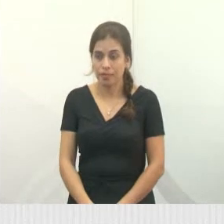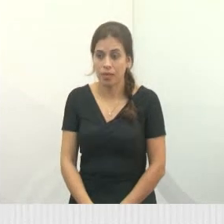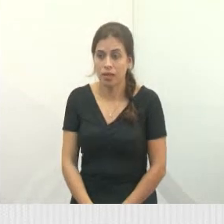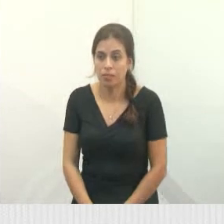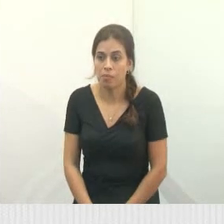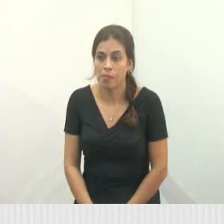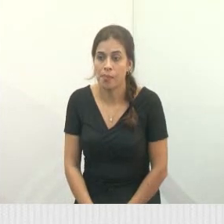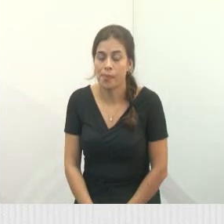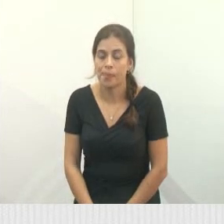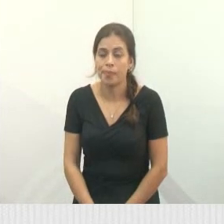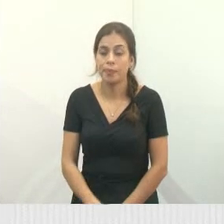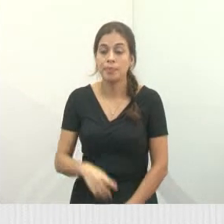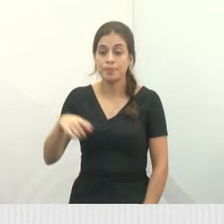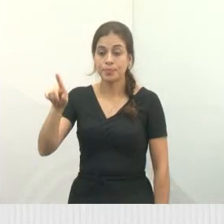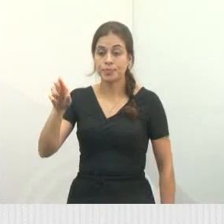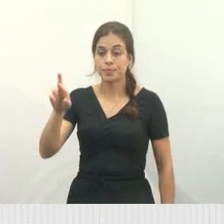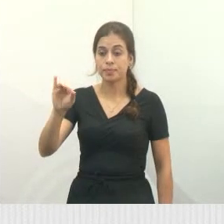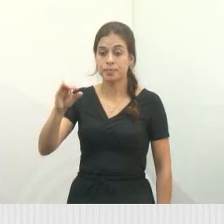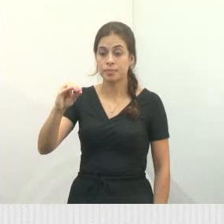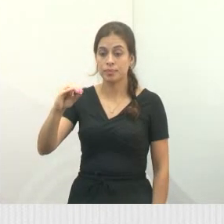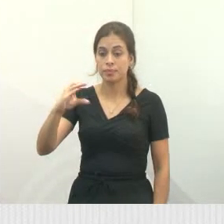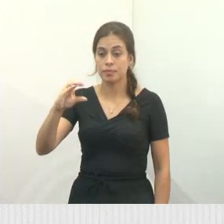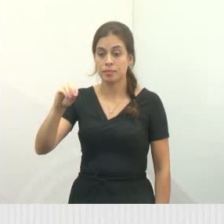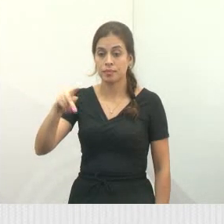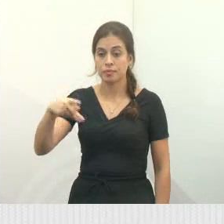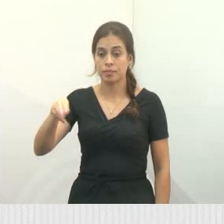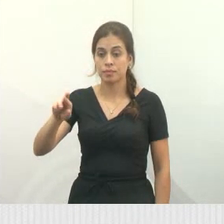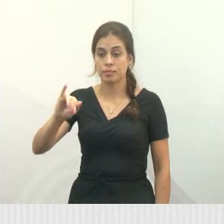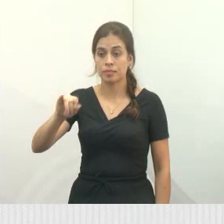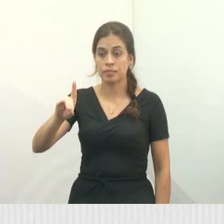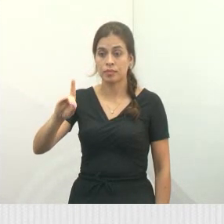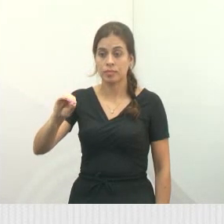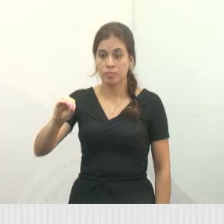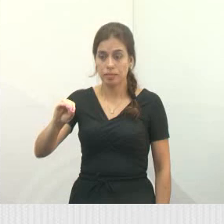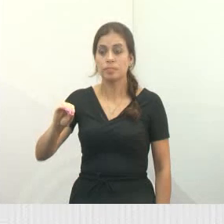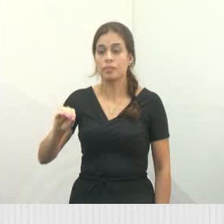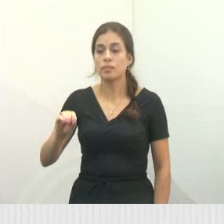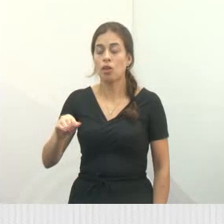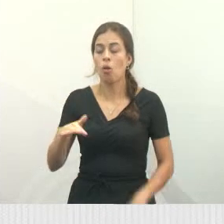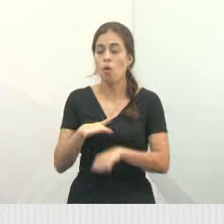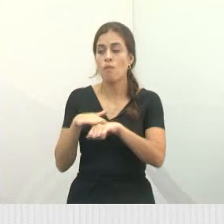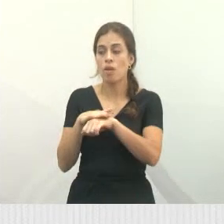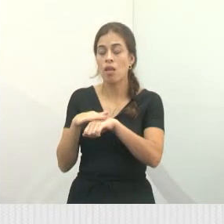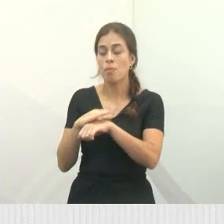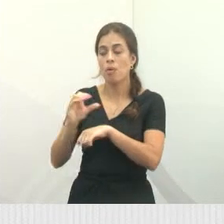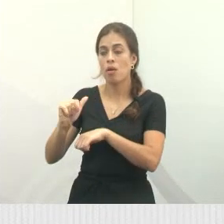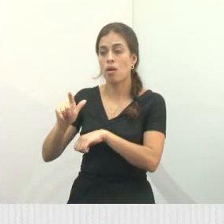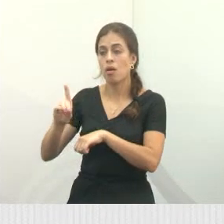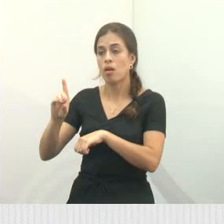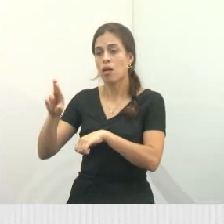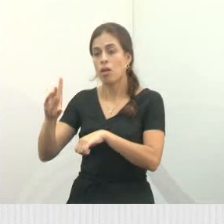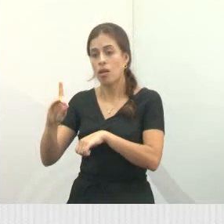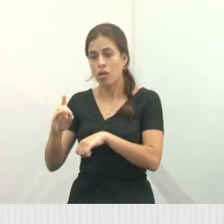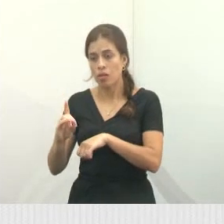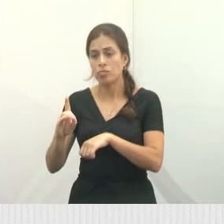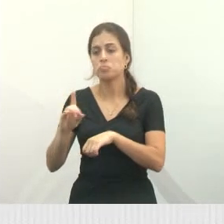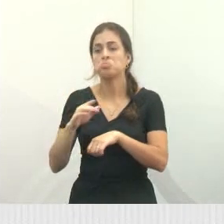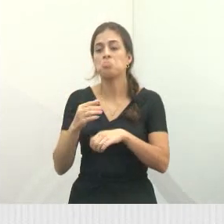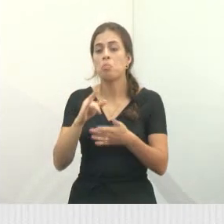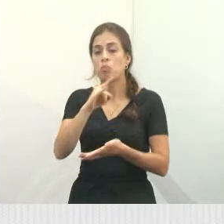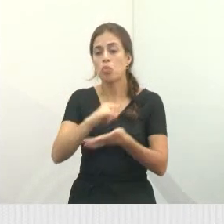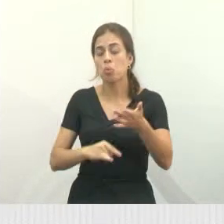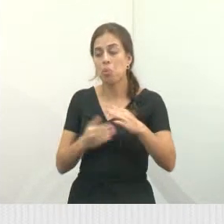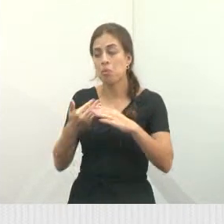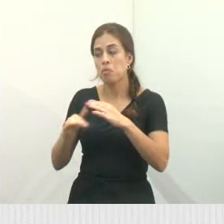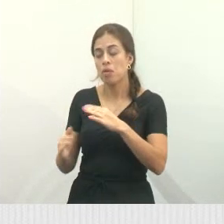Lá no Rio Cumprido, conversamos com a Crode, mandamos o documento e foi atendido a limpeza do lixo lá que